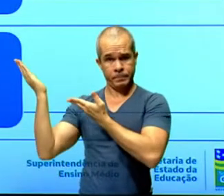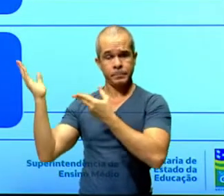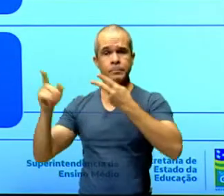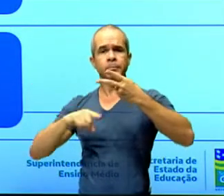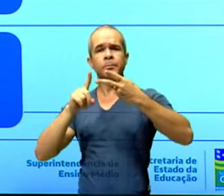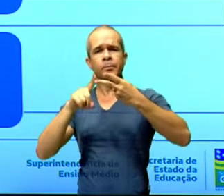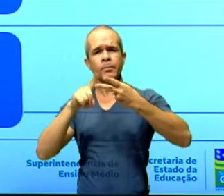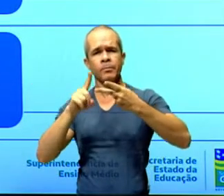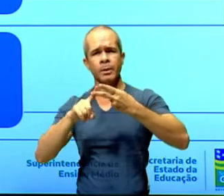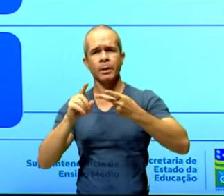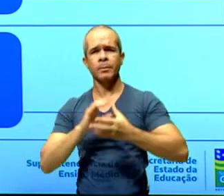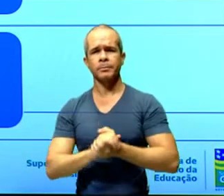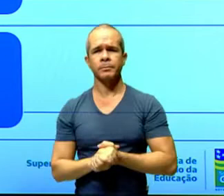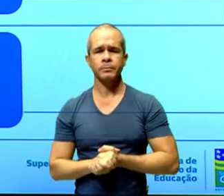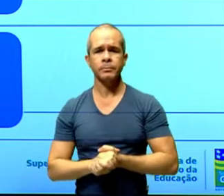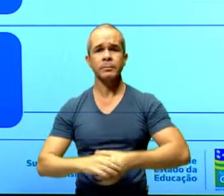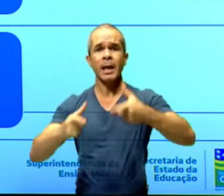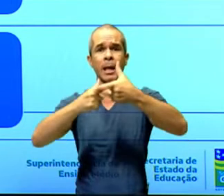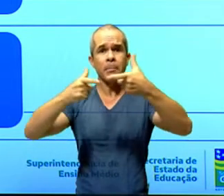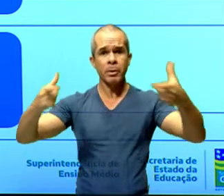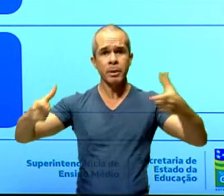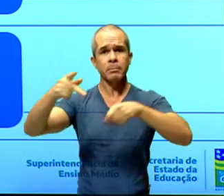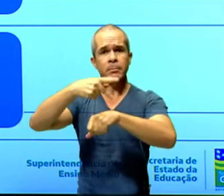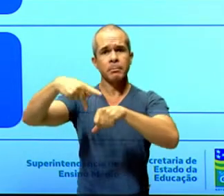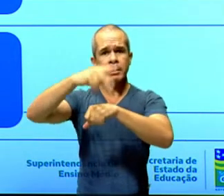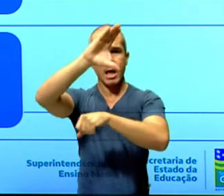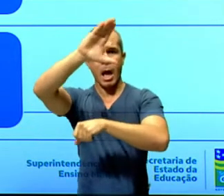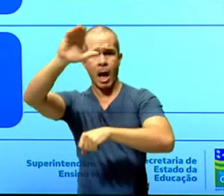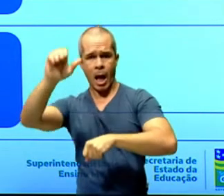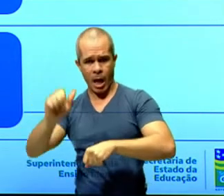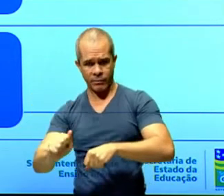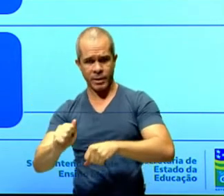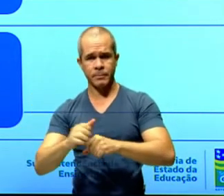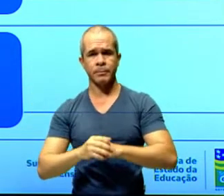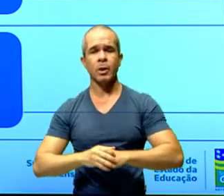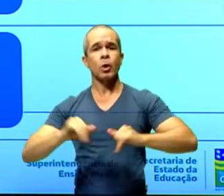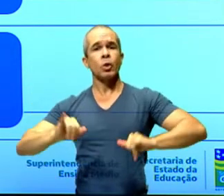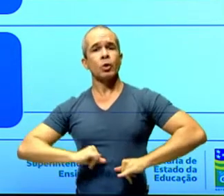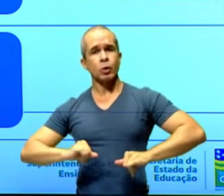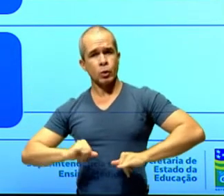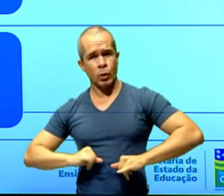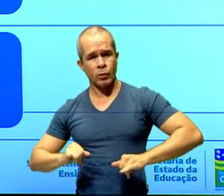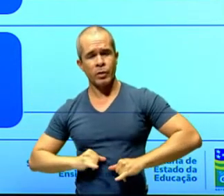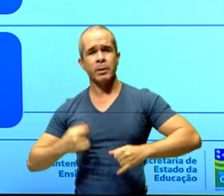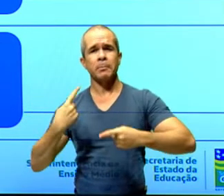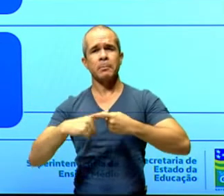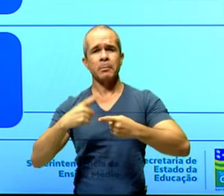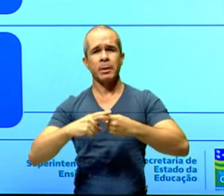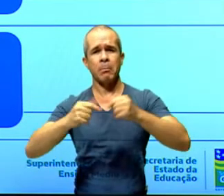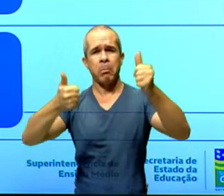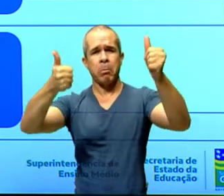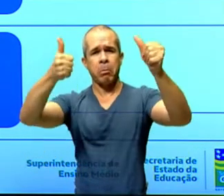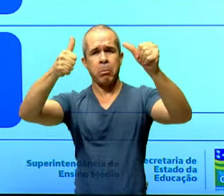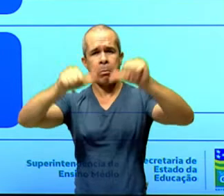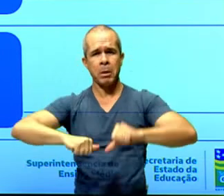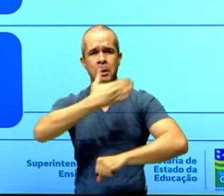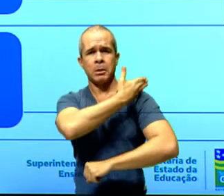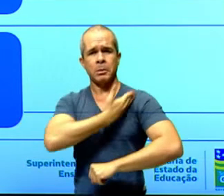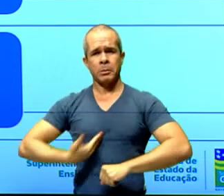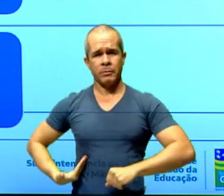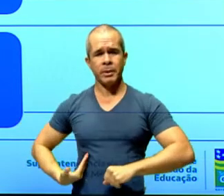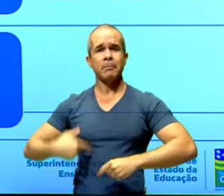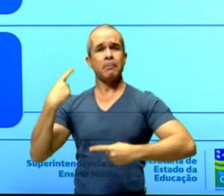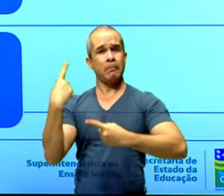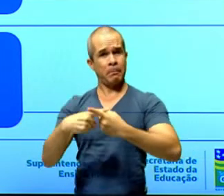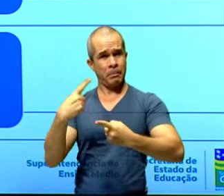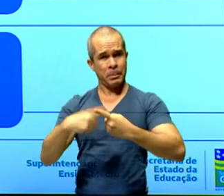ponto. A maior parte dos países, sobretudo os africanos, sofreram com estabilidades políticas devido